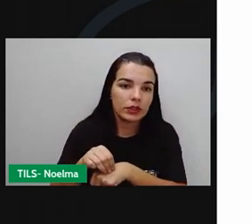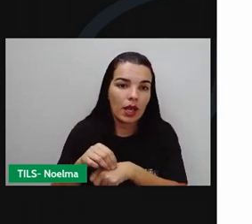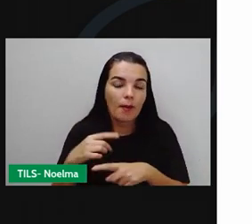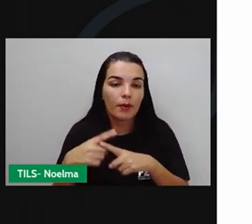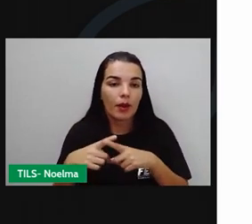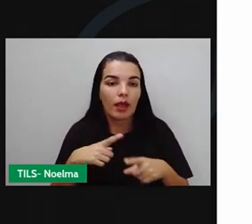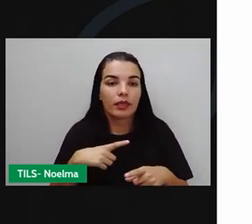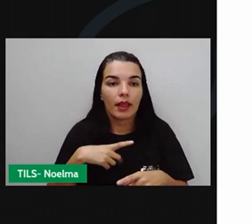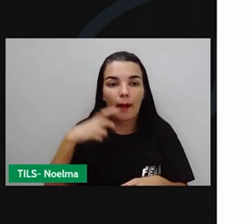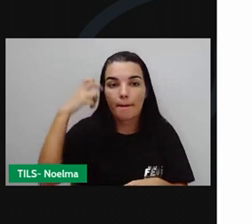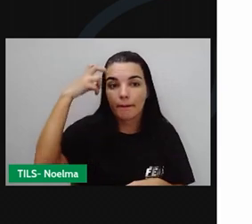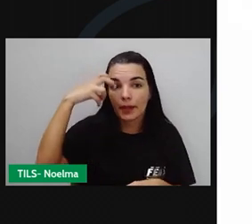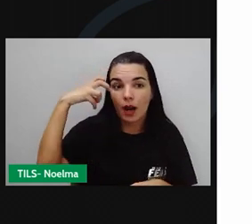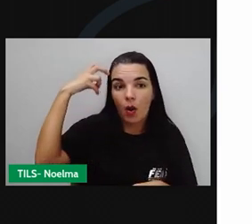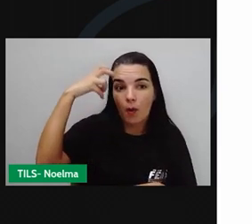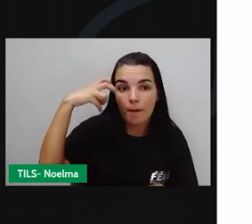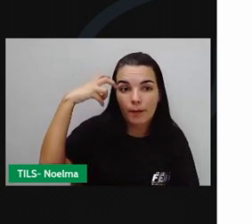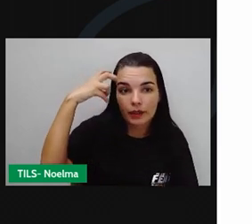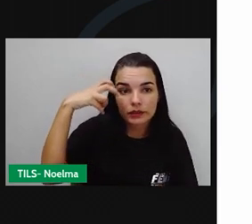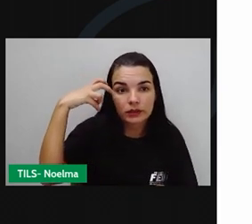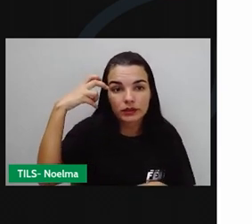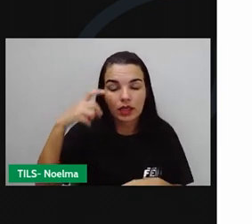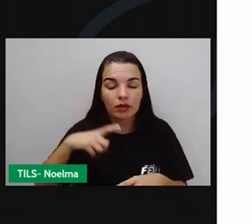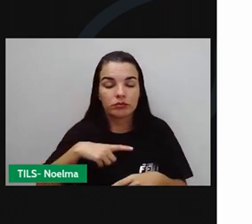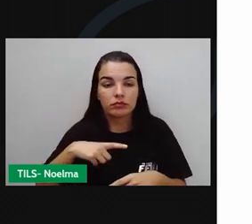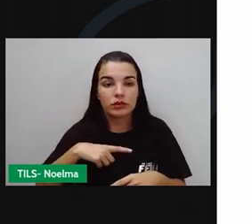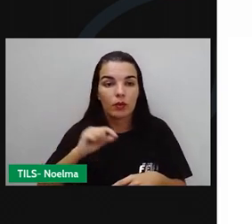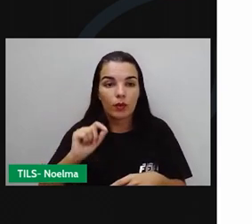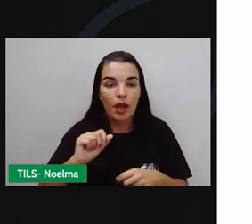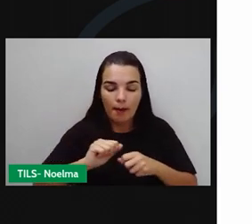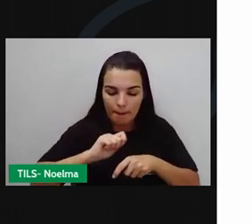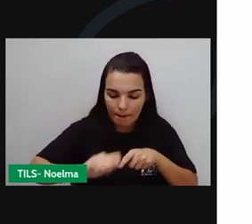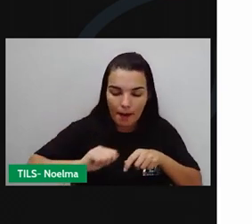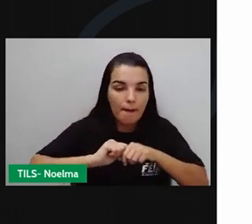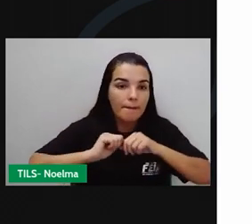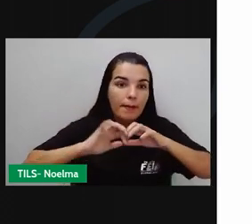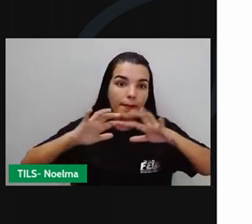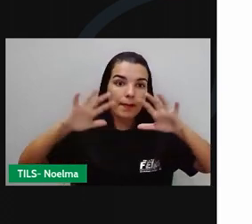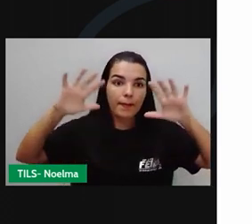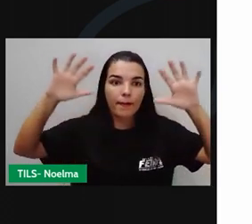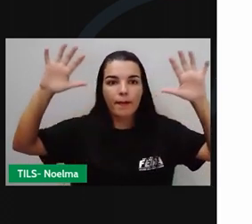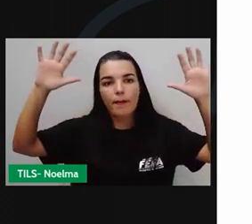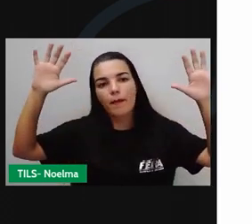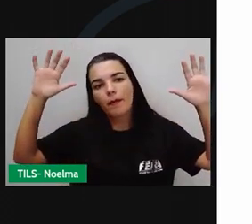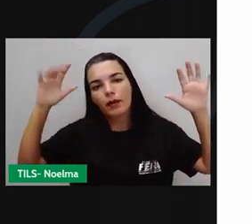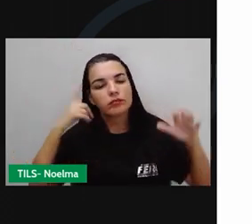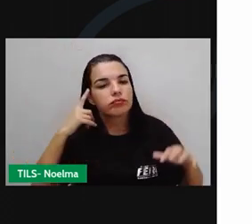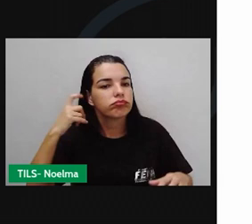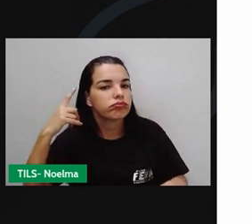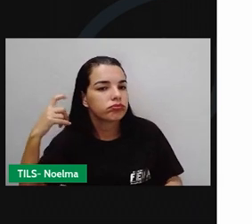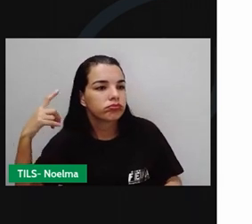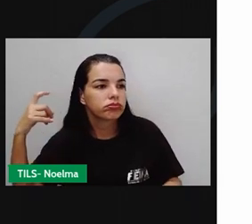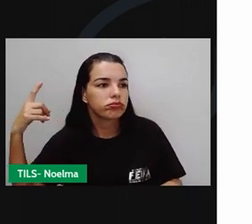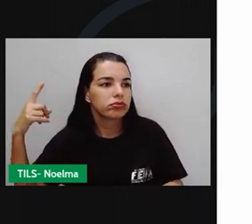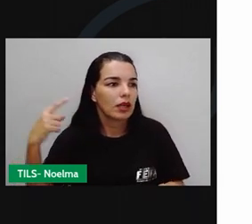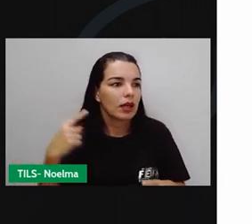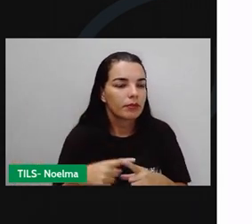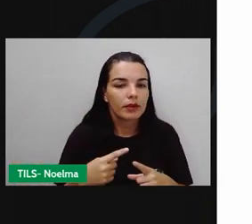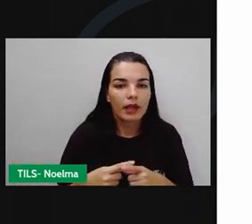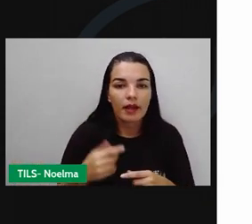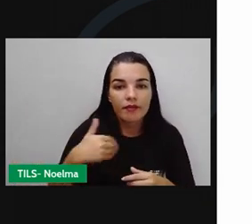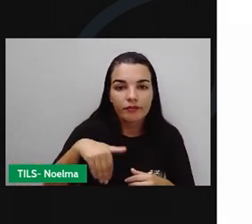corpo de bombeiros é com fogos de artifícios e explosivos em geral. O Cabo William vai nos explicar quais são os principais